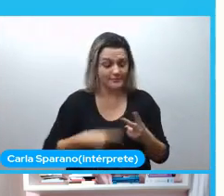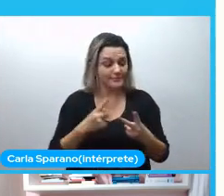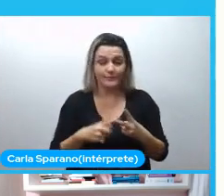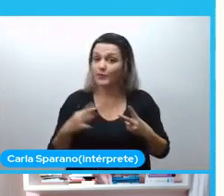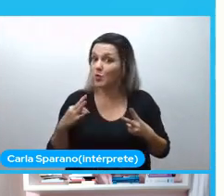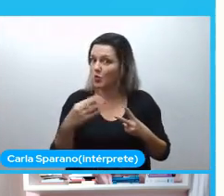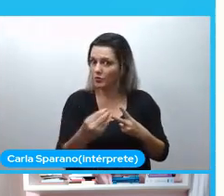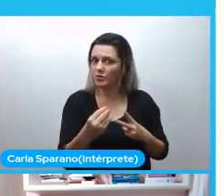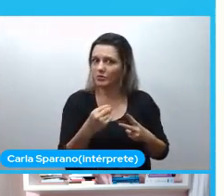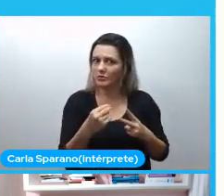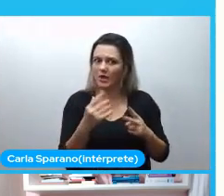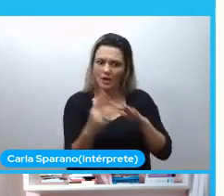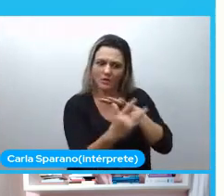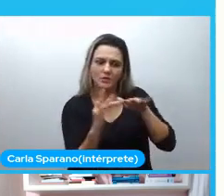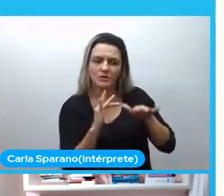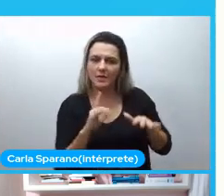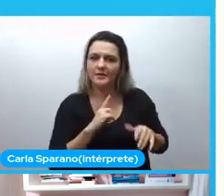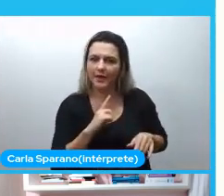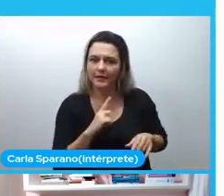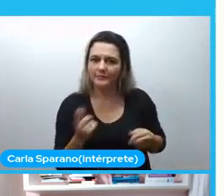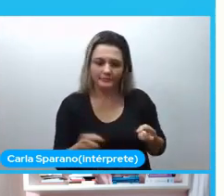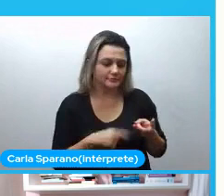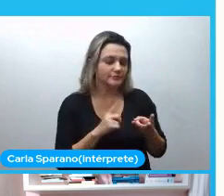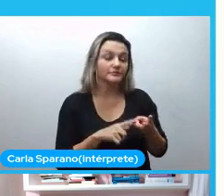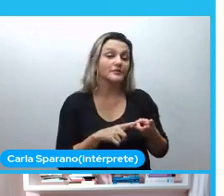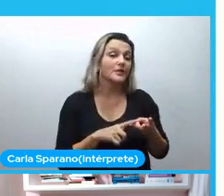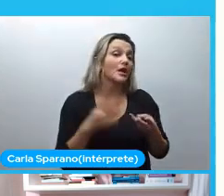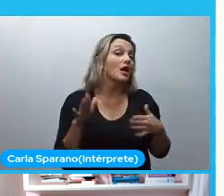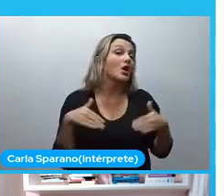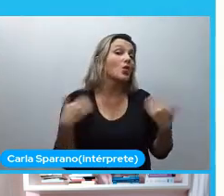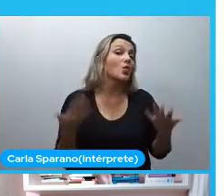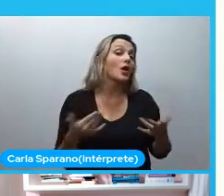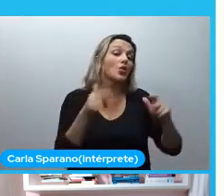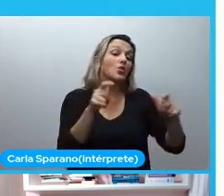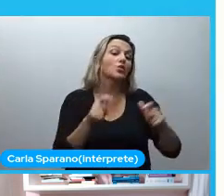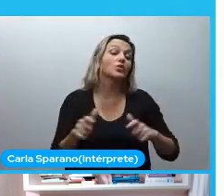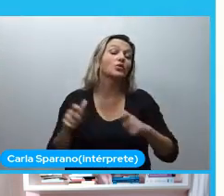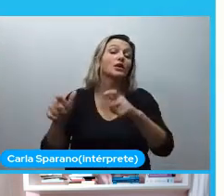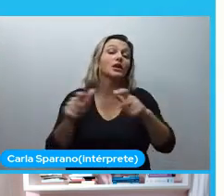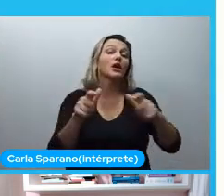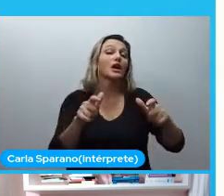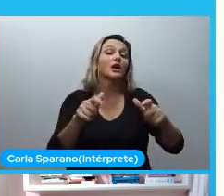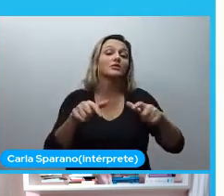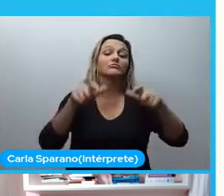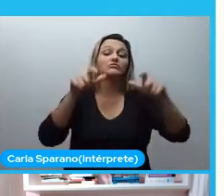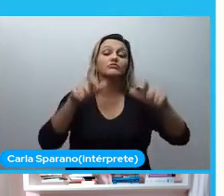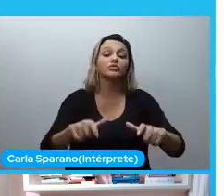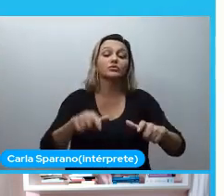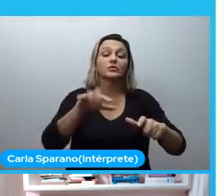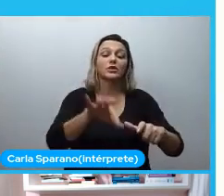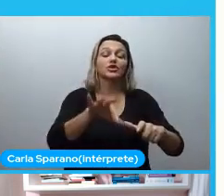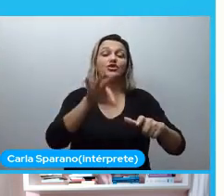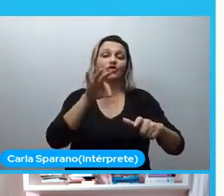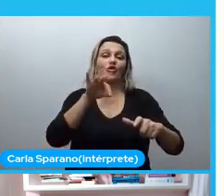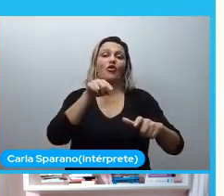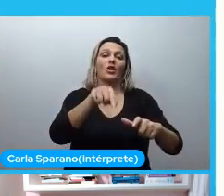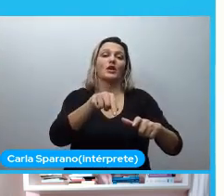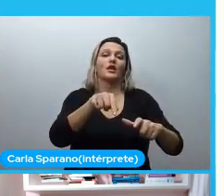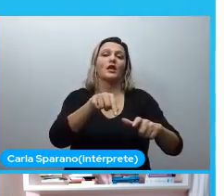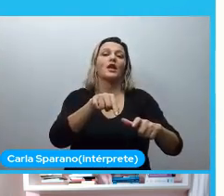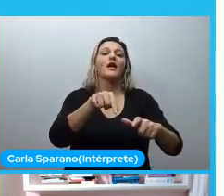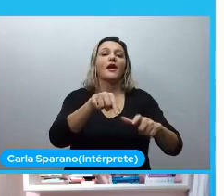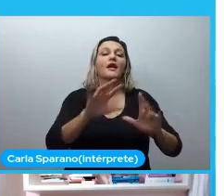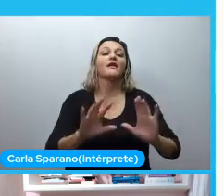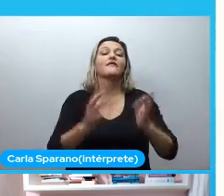Vocês, quais são os locais que vocês decidem realizar os eventos? Eles são acessíveis por ônibus?